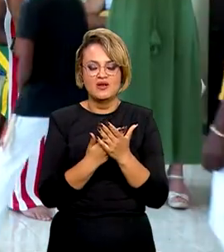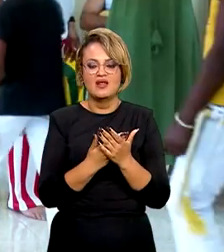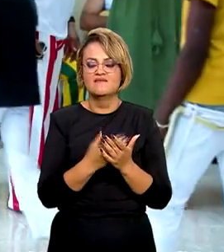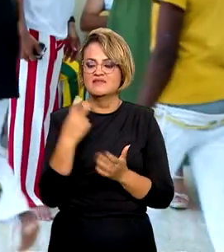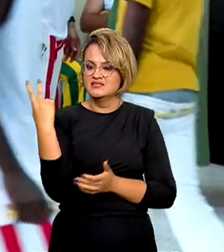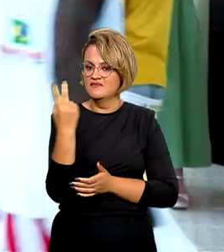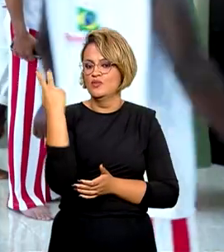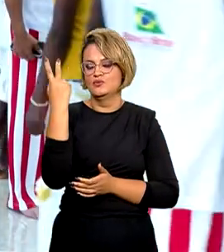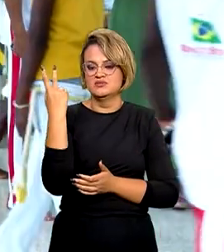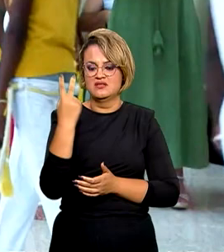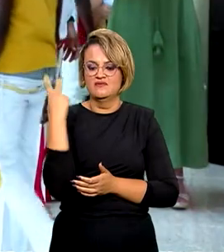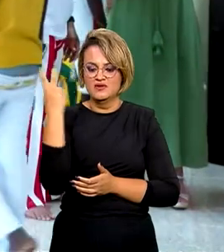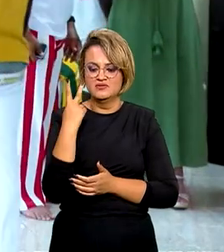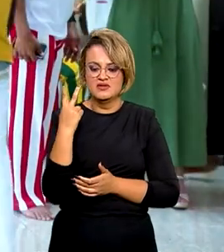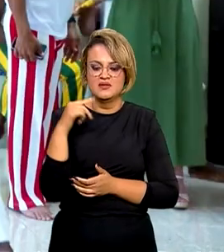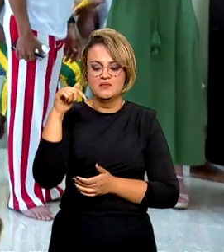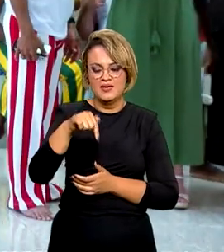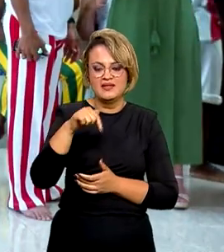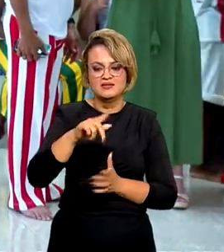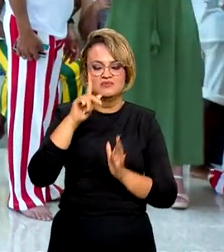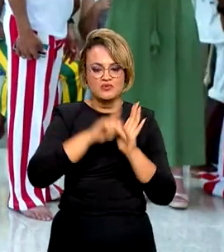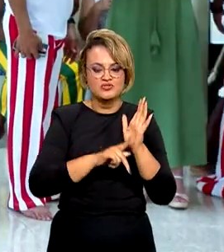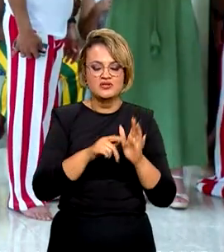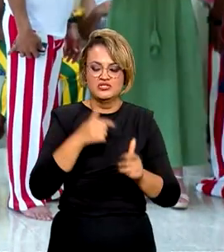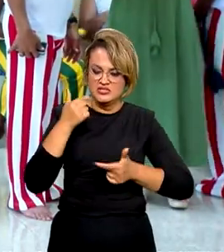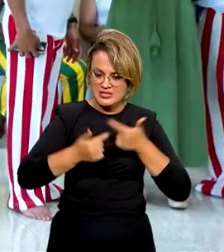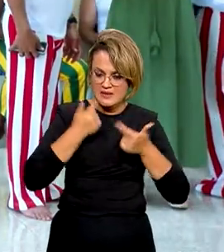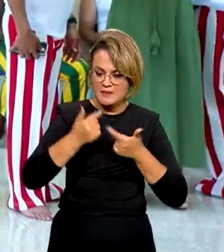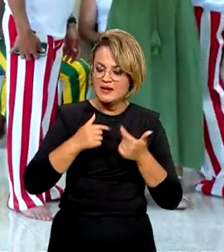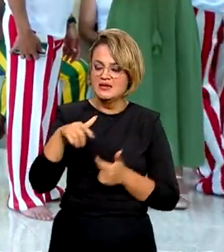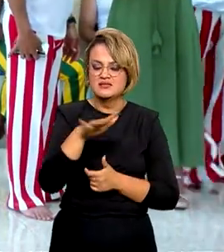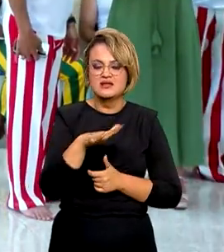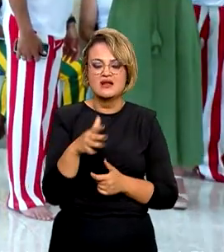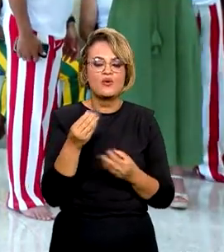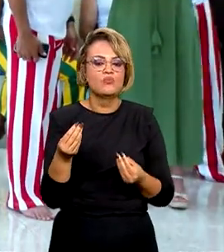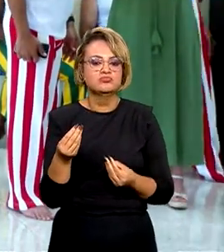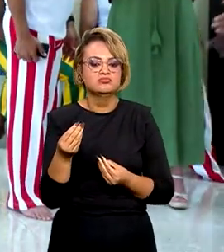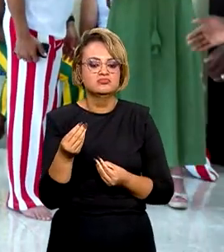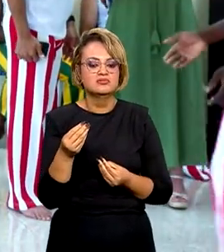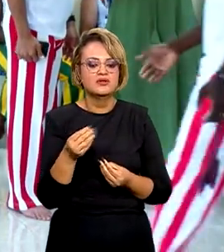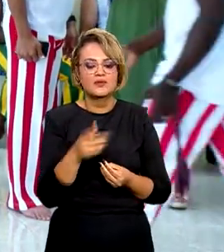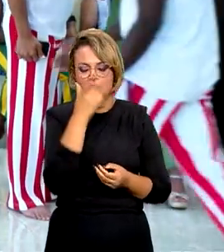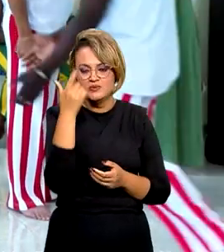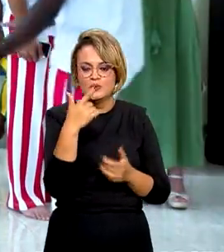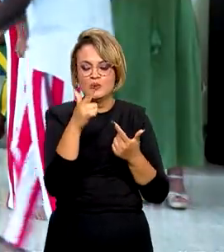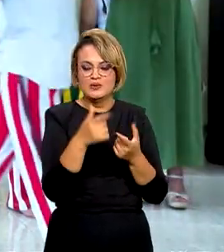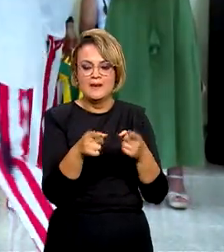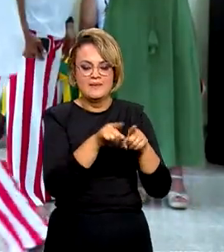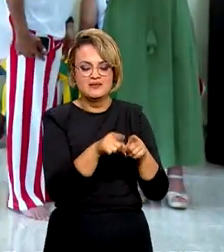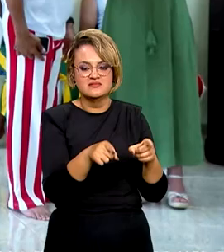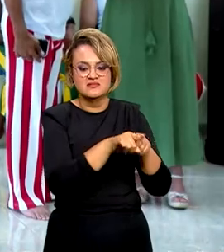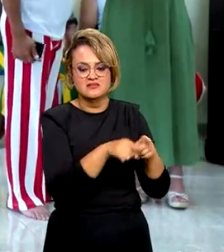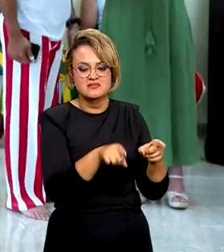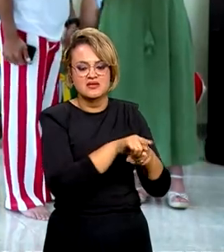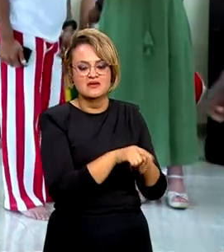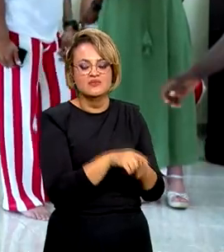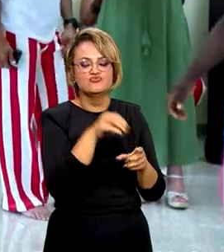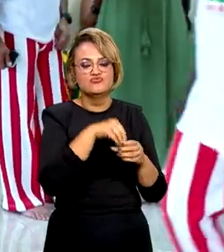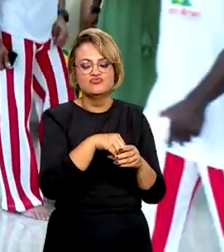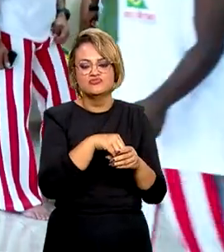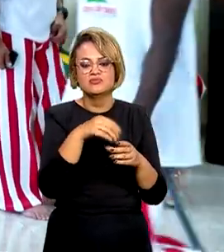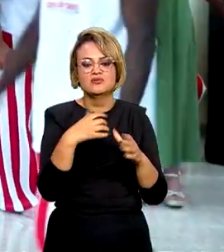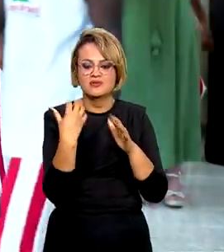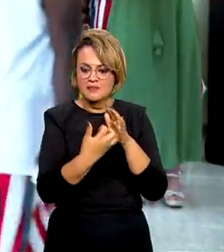valorizada, porque no projeto nós estamos a trabalhar também com alguns parceiros, que são as empresas